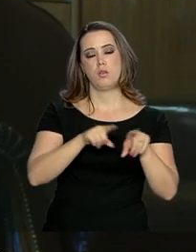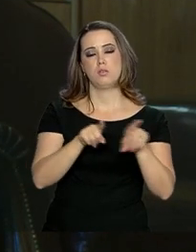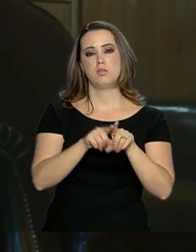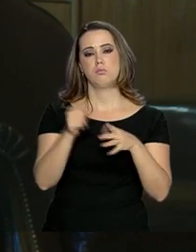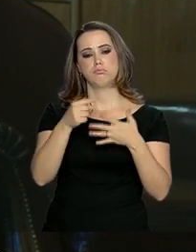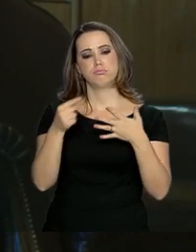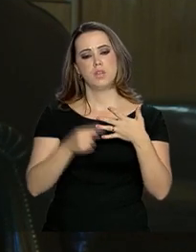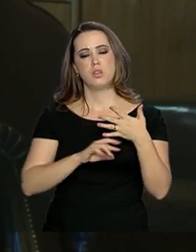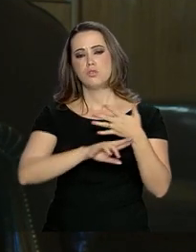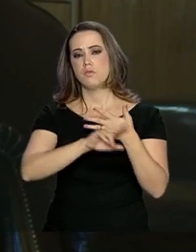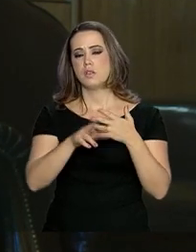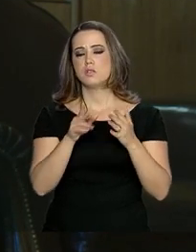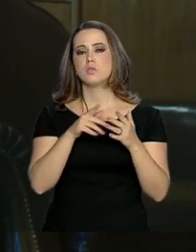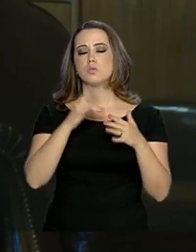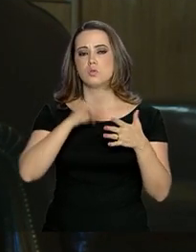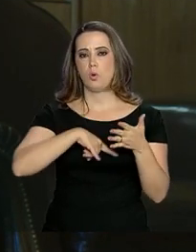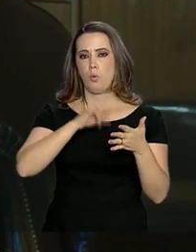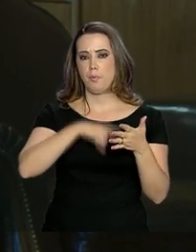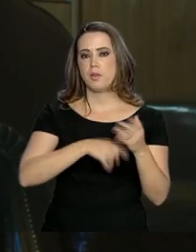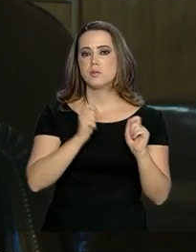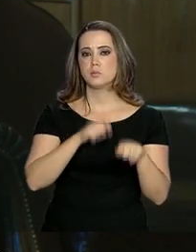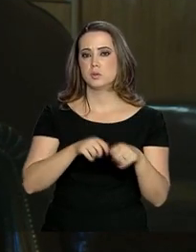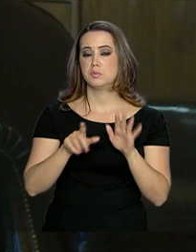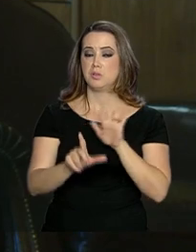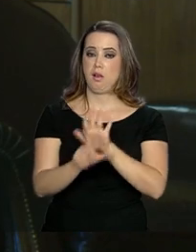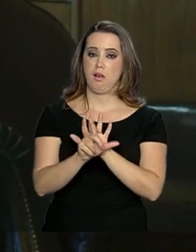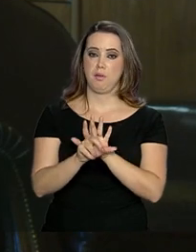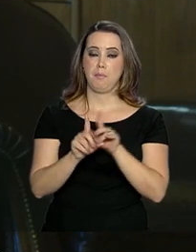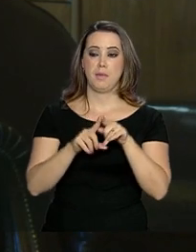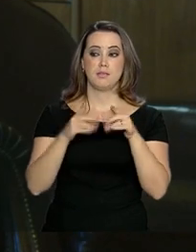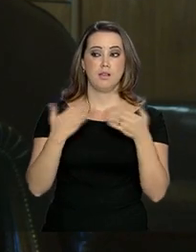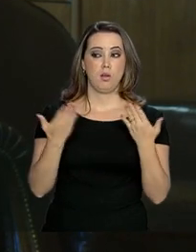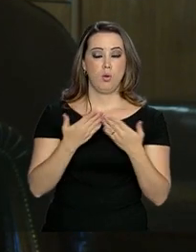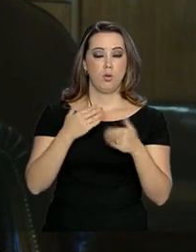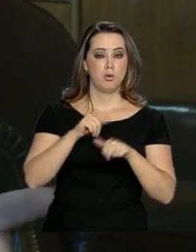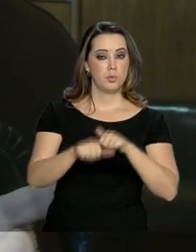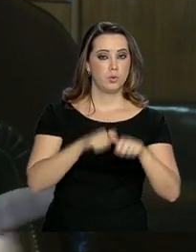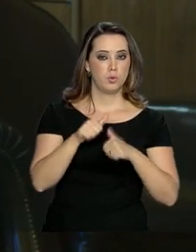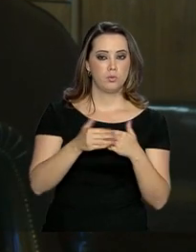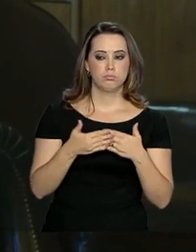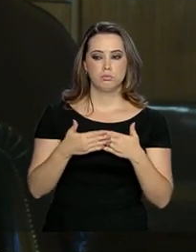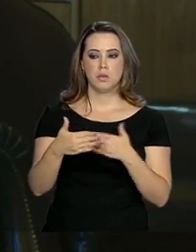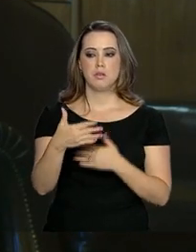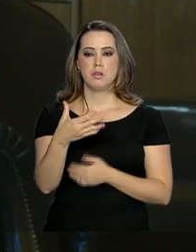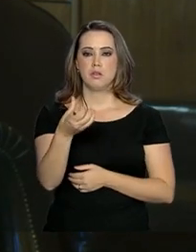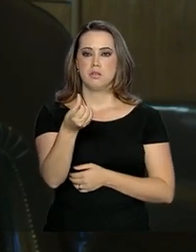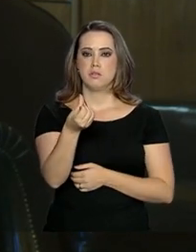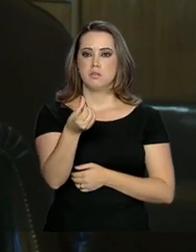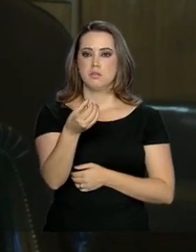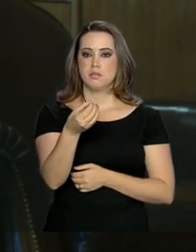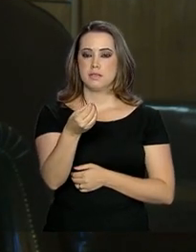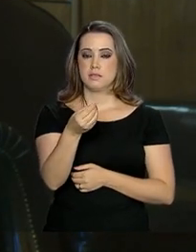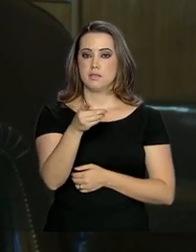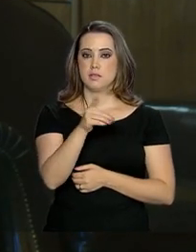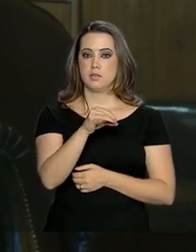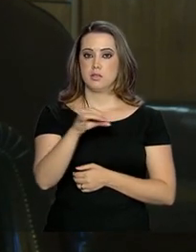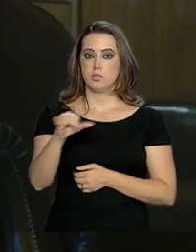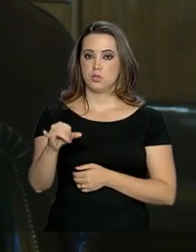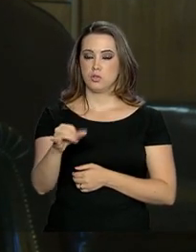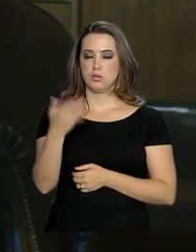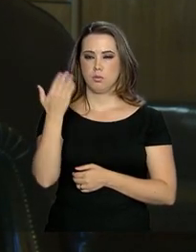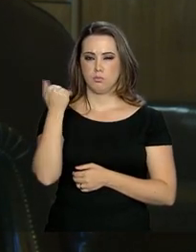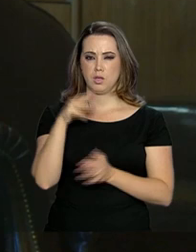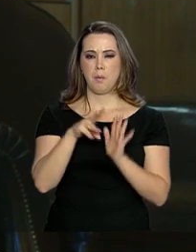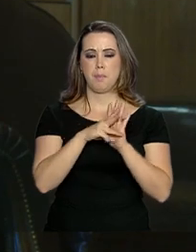de outros documentos que a lei permite. Então, a partir de agora, nos próximos 60 dias, desde a emissão da medida provisória, na